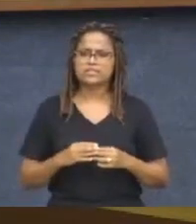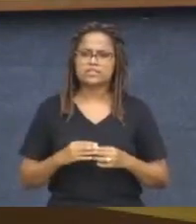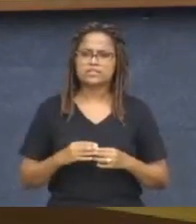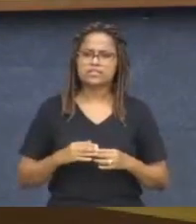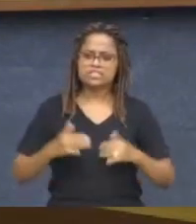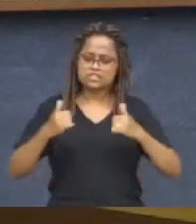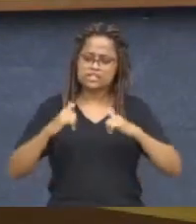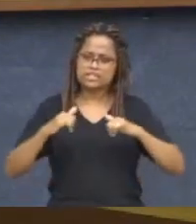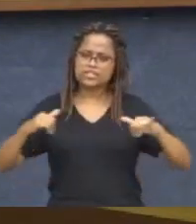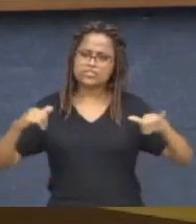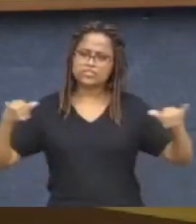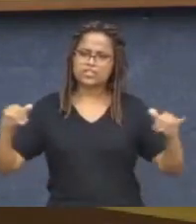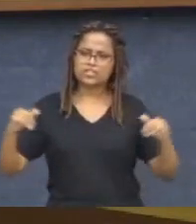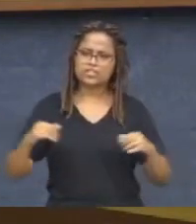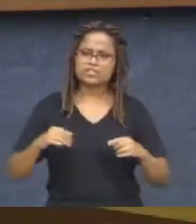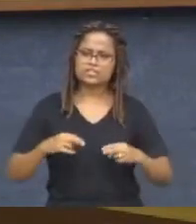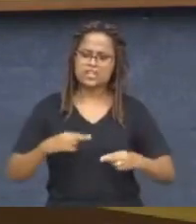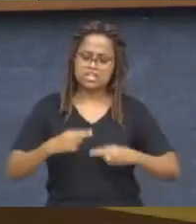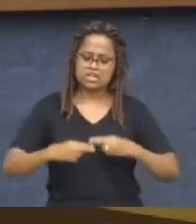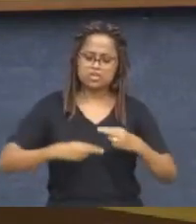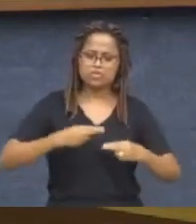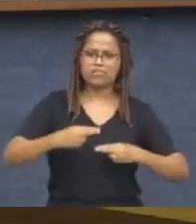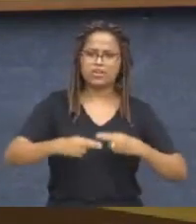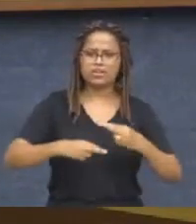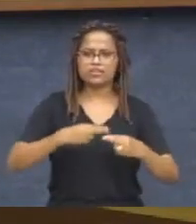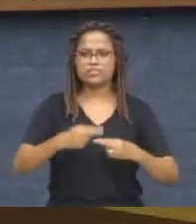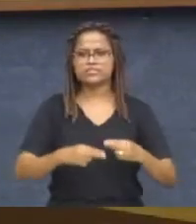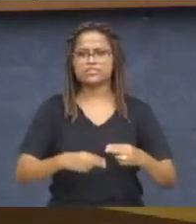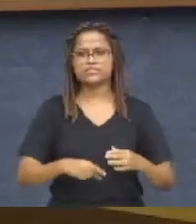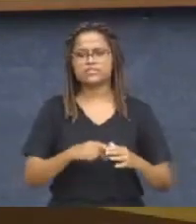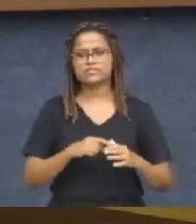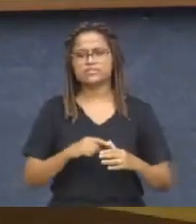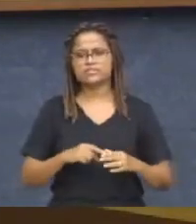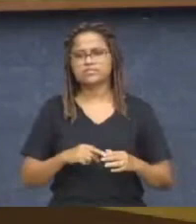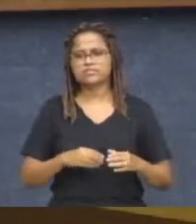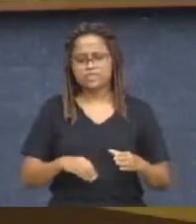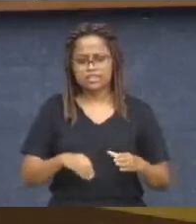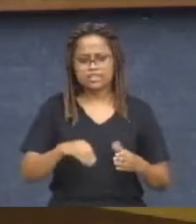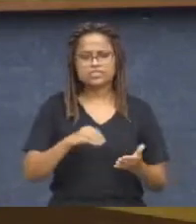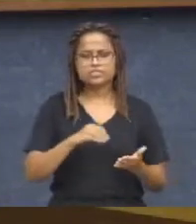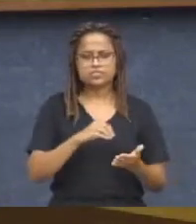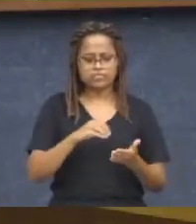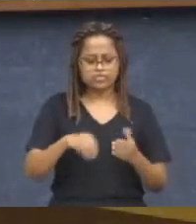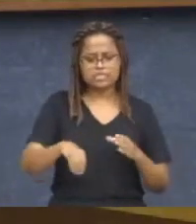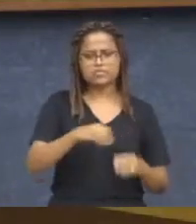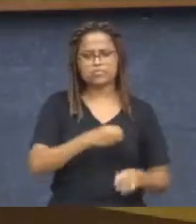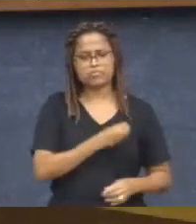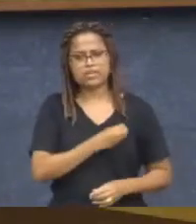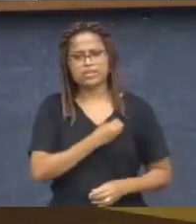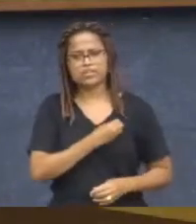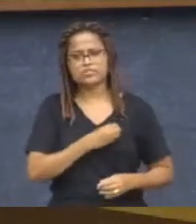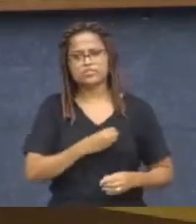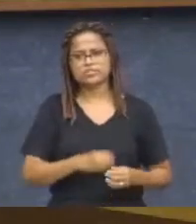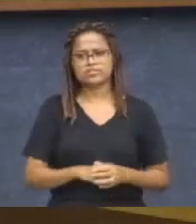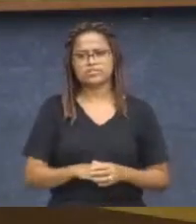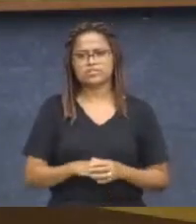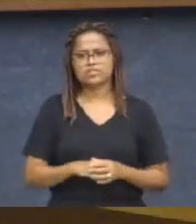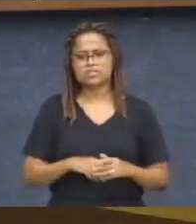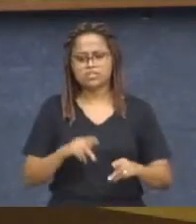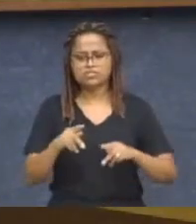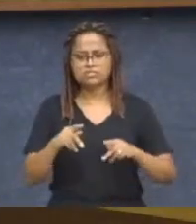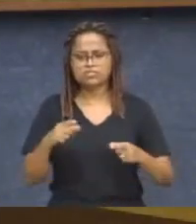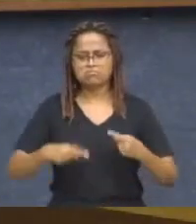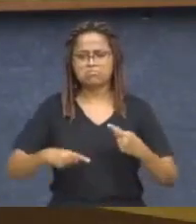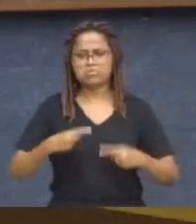realidade e fazem parte, inclusive, da nossa política de enfrentamento das mudanças climáticas, porque energia